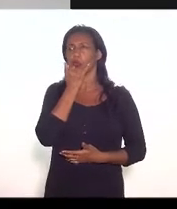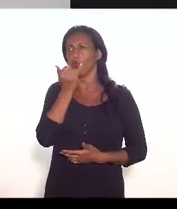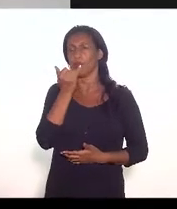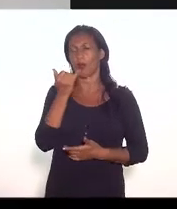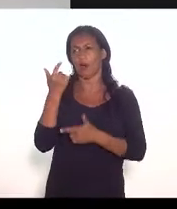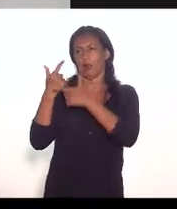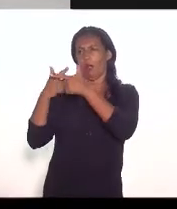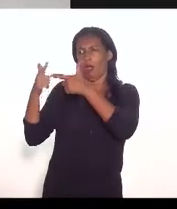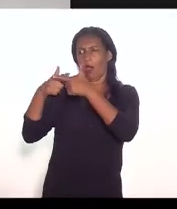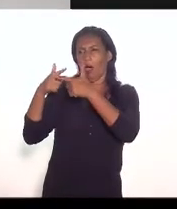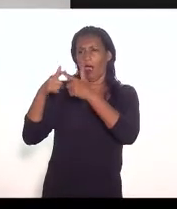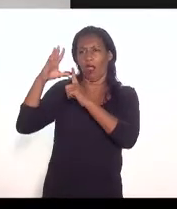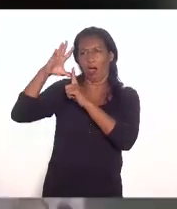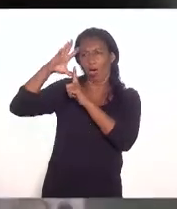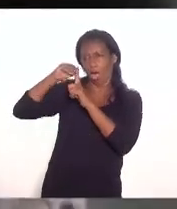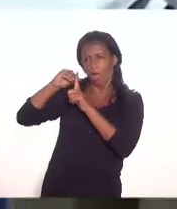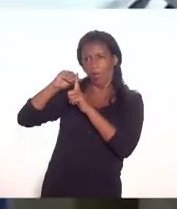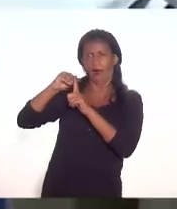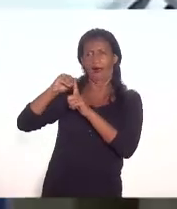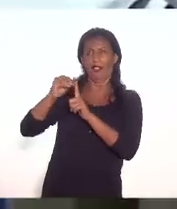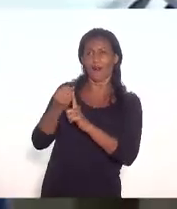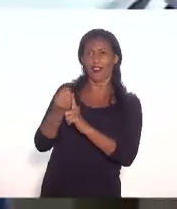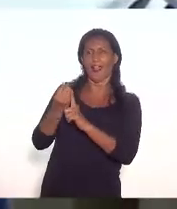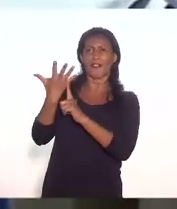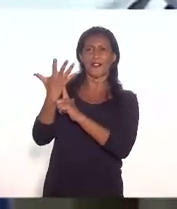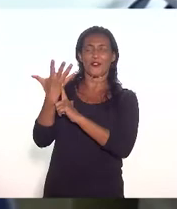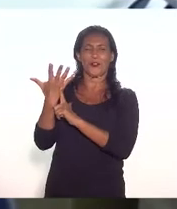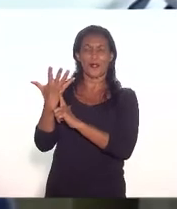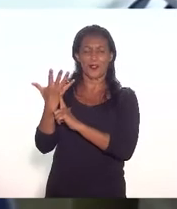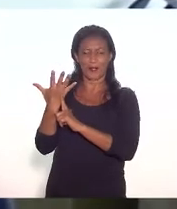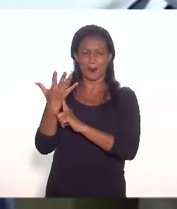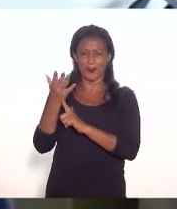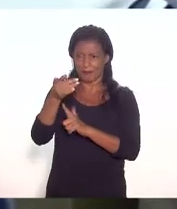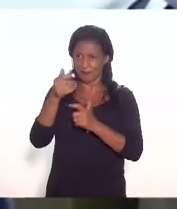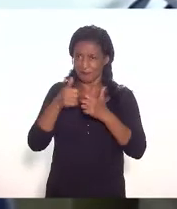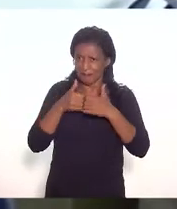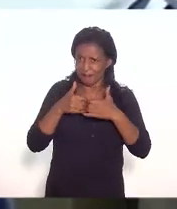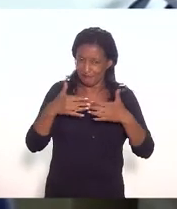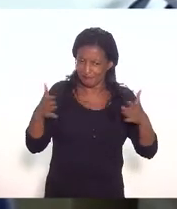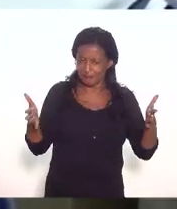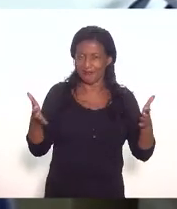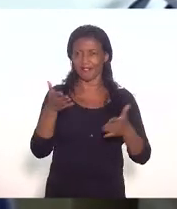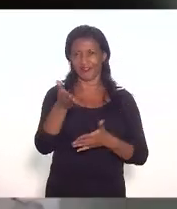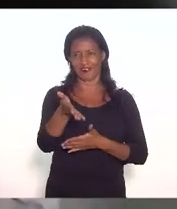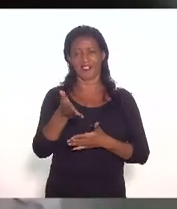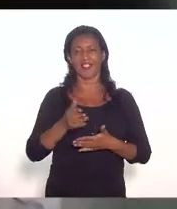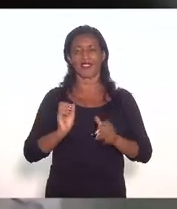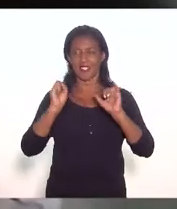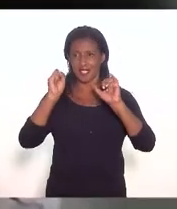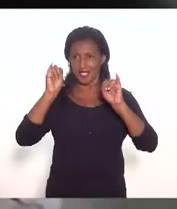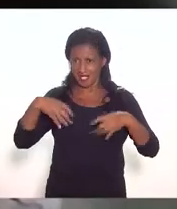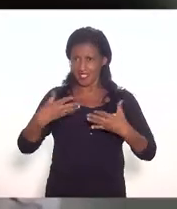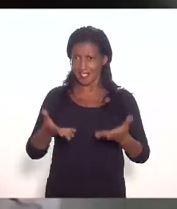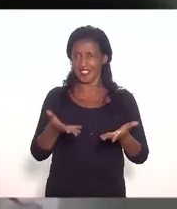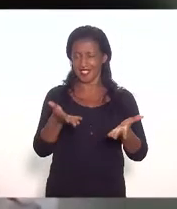tirar o mudo eu abriu a palavra a procuradoria geral sim sim